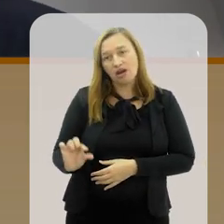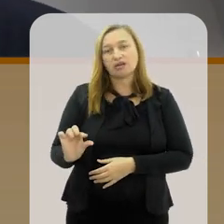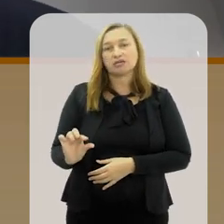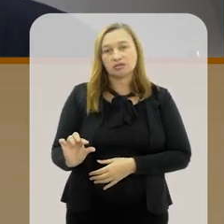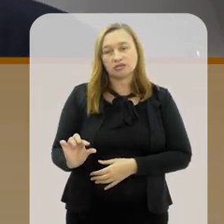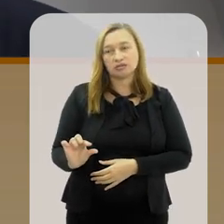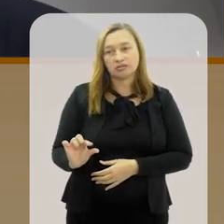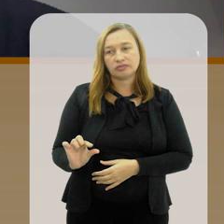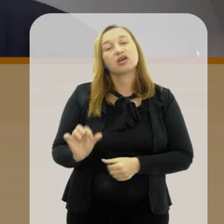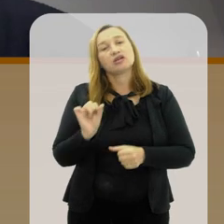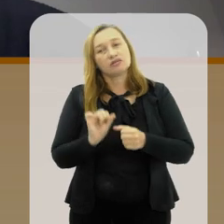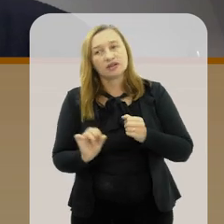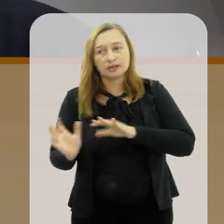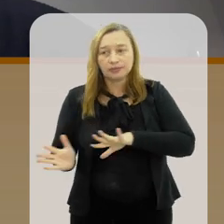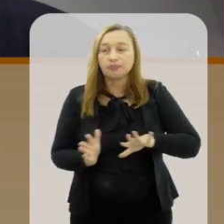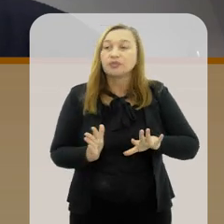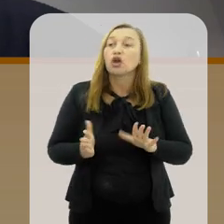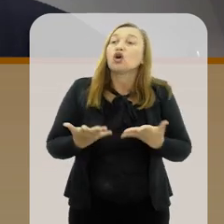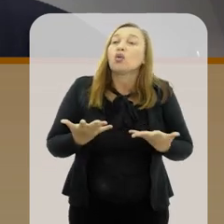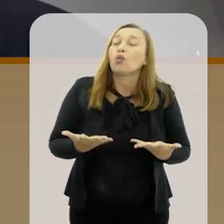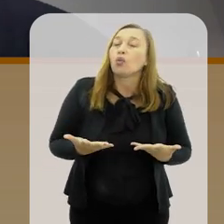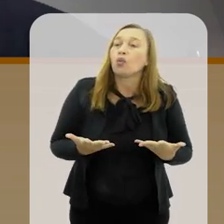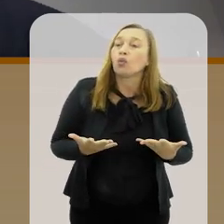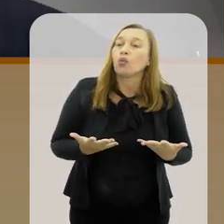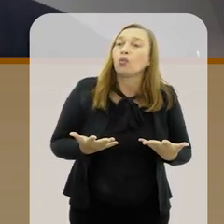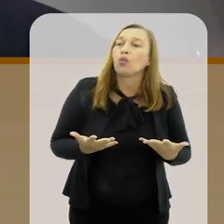baratas de se fazer, simplesmente, e com um dos melhores resultados.